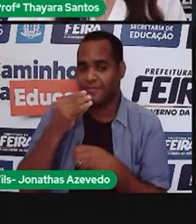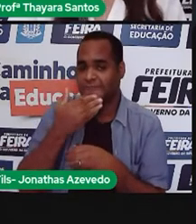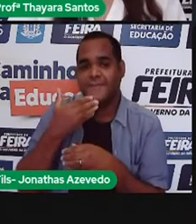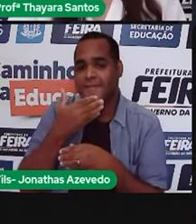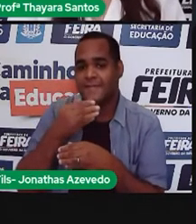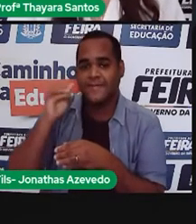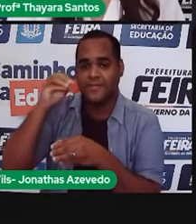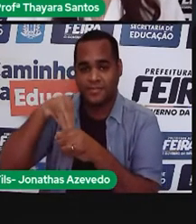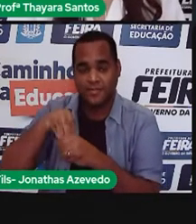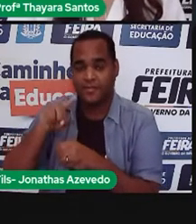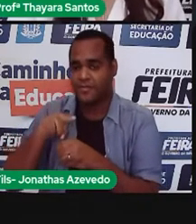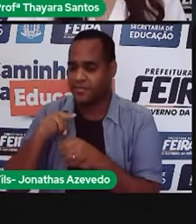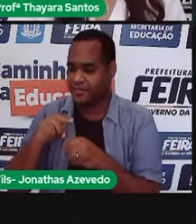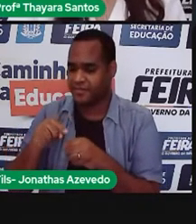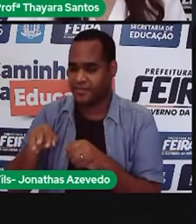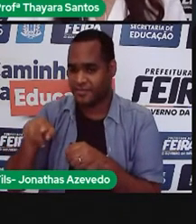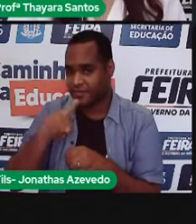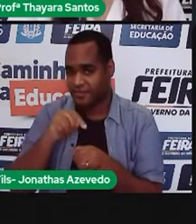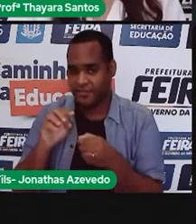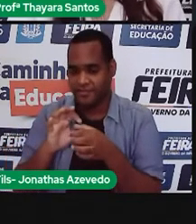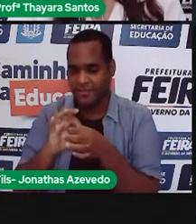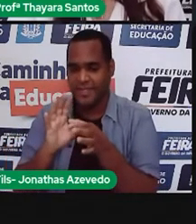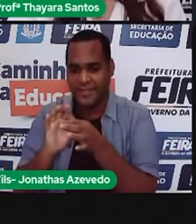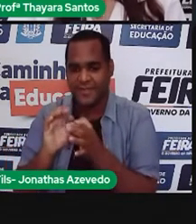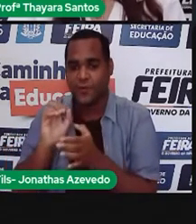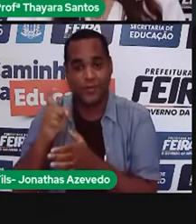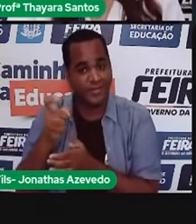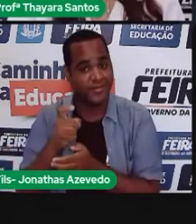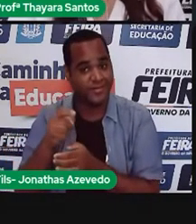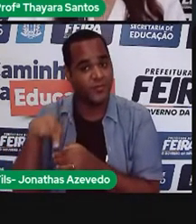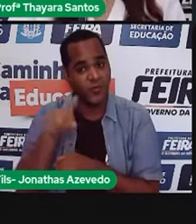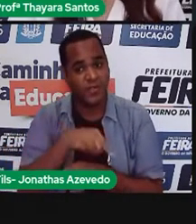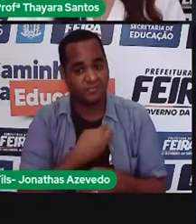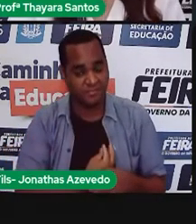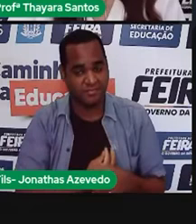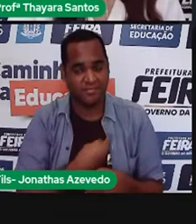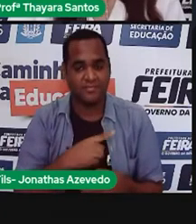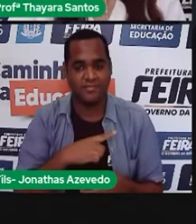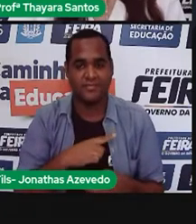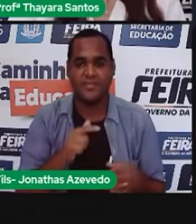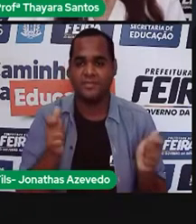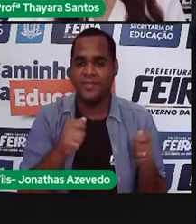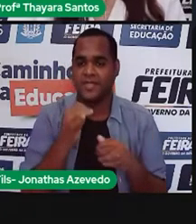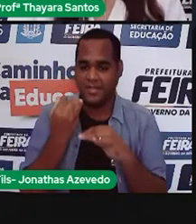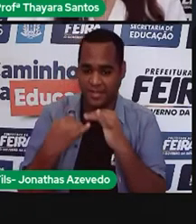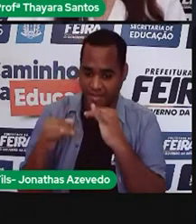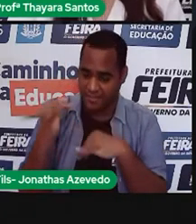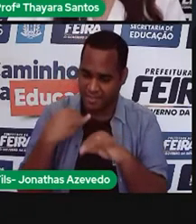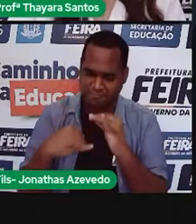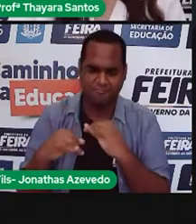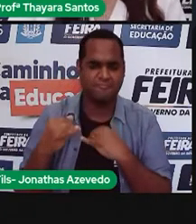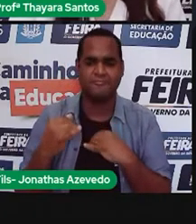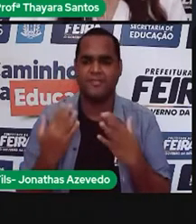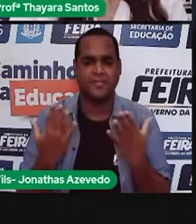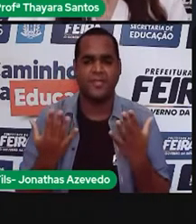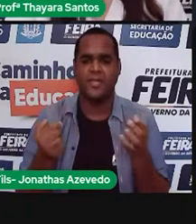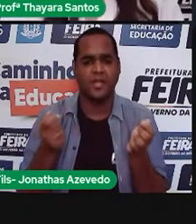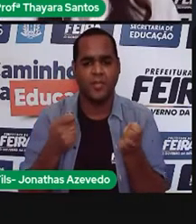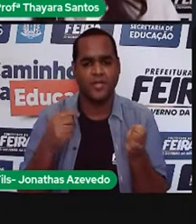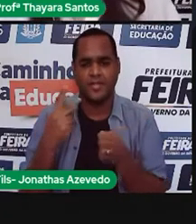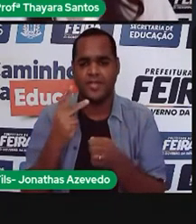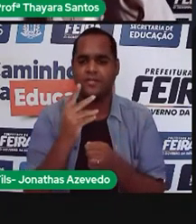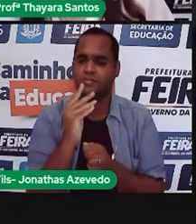libera o gás oxigênio para a gente. Então nesse processo aqui foi gerada energia química. E por que eu coloquei esses